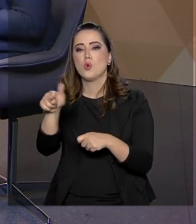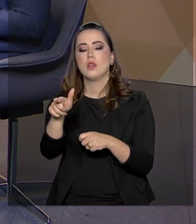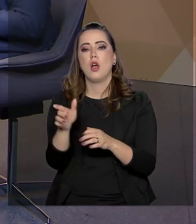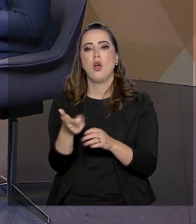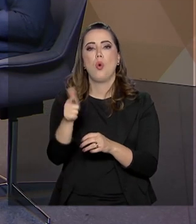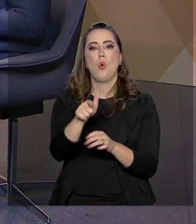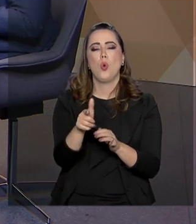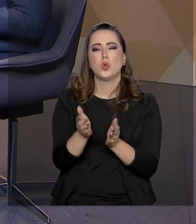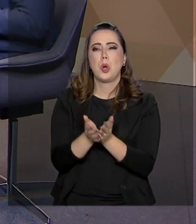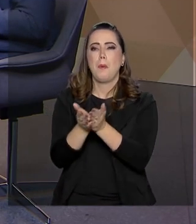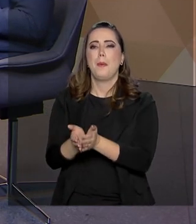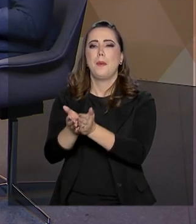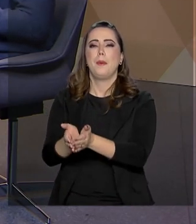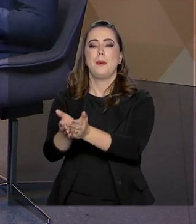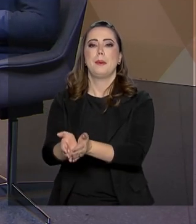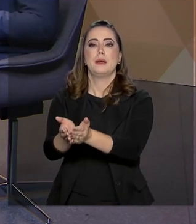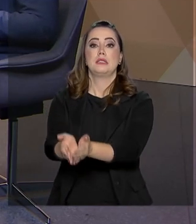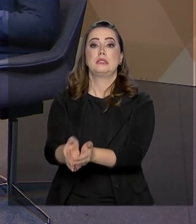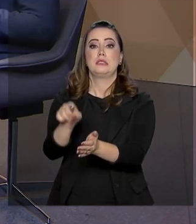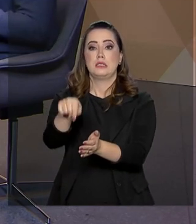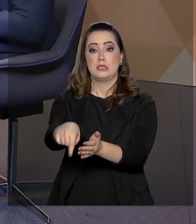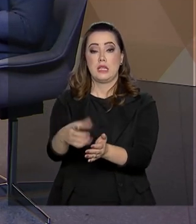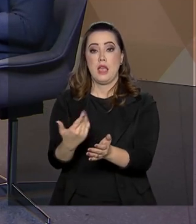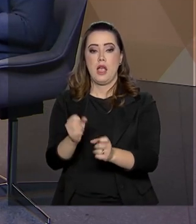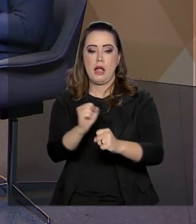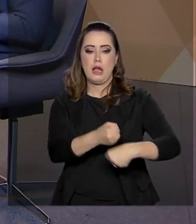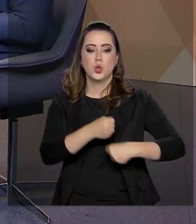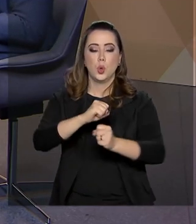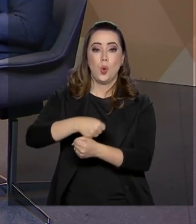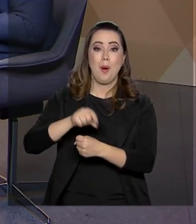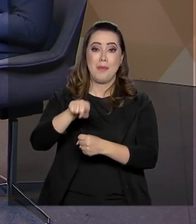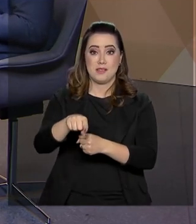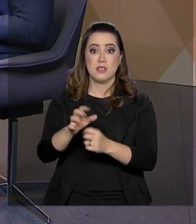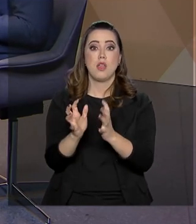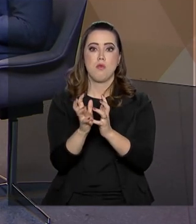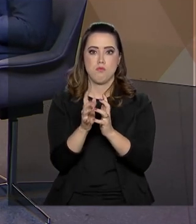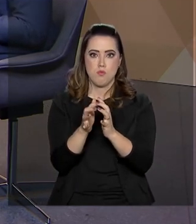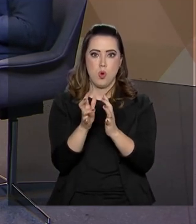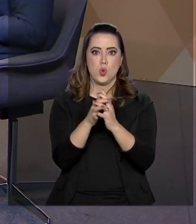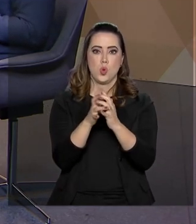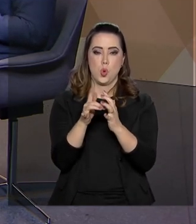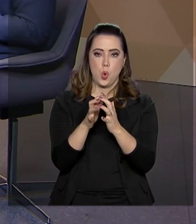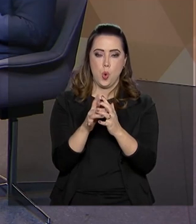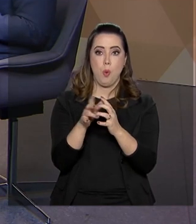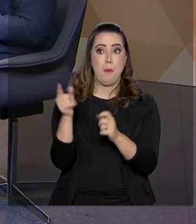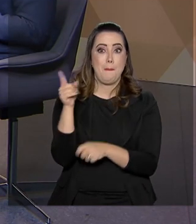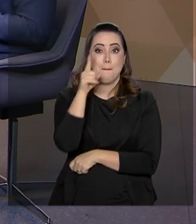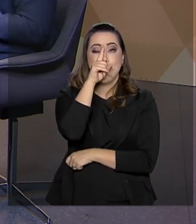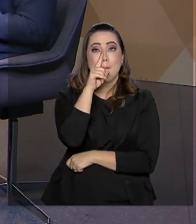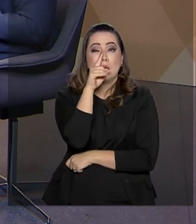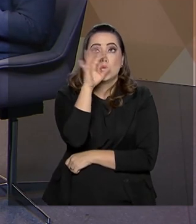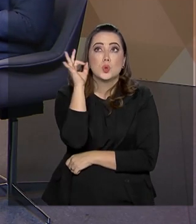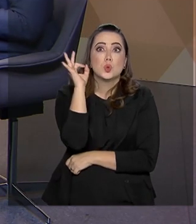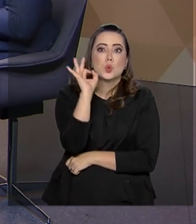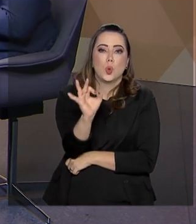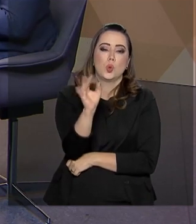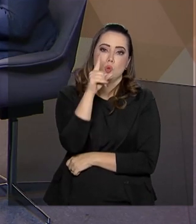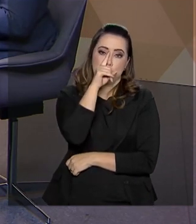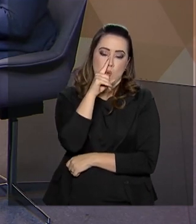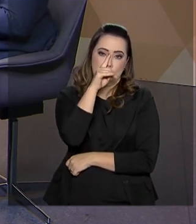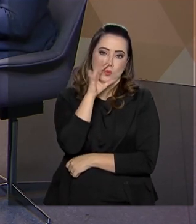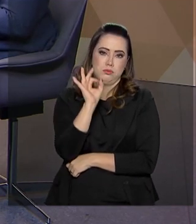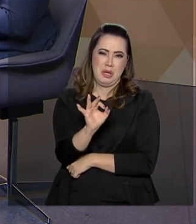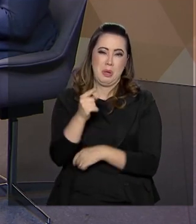em rabetinhas. As rabetinhas são pequenas canoas com motor de polpa, de alto risco para as crianças. Porque provoca